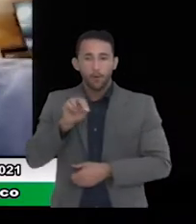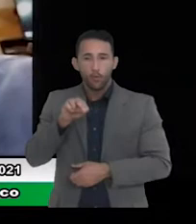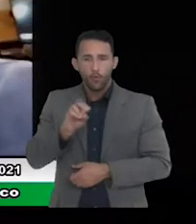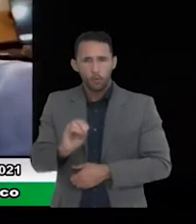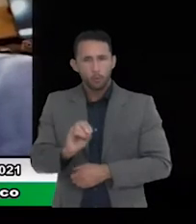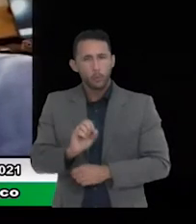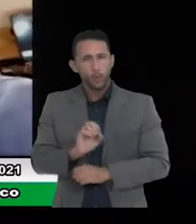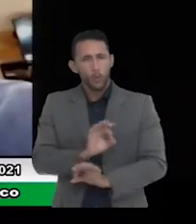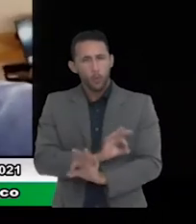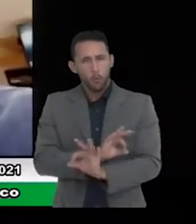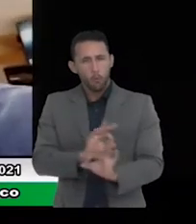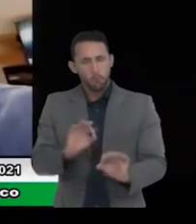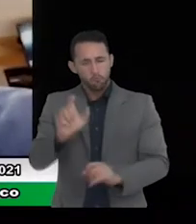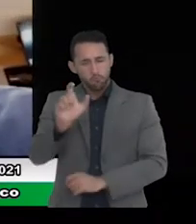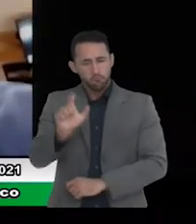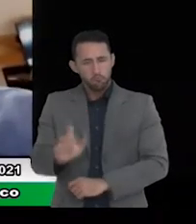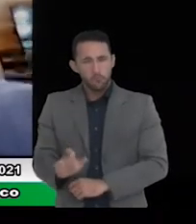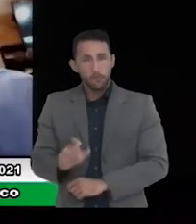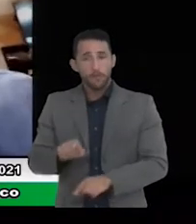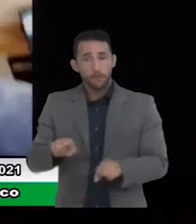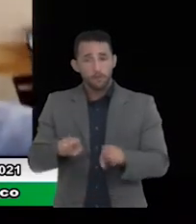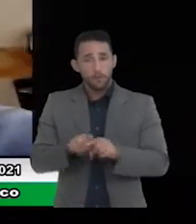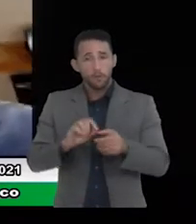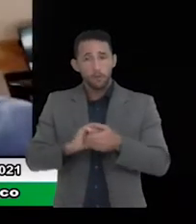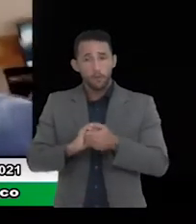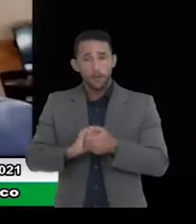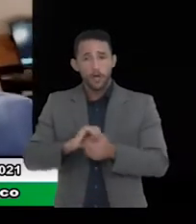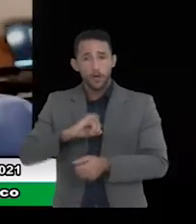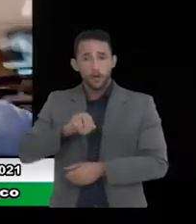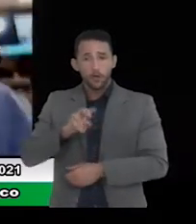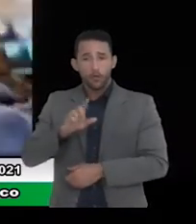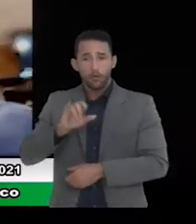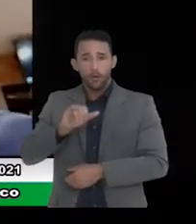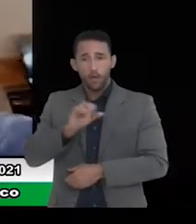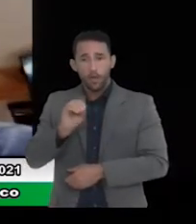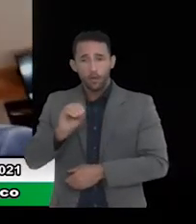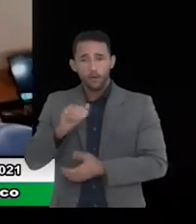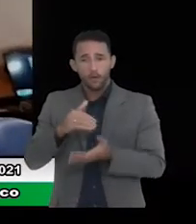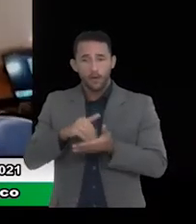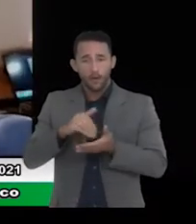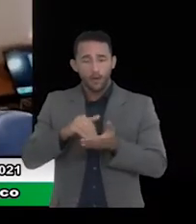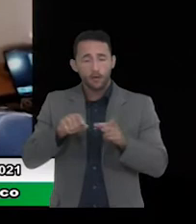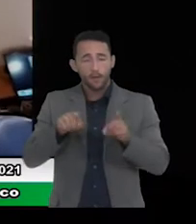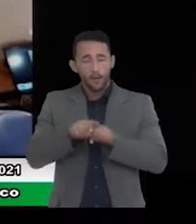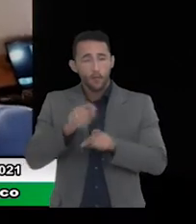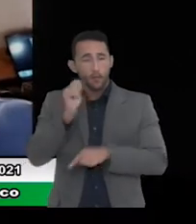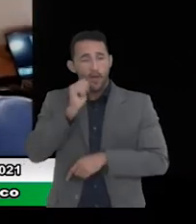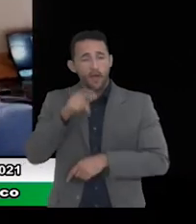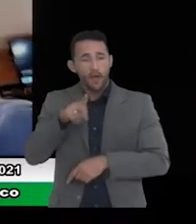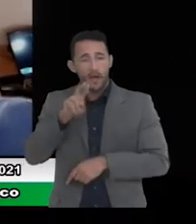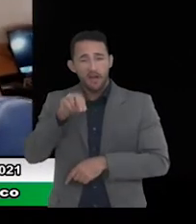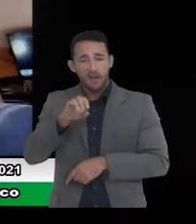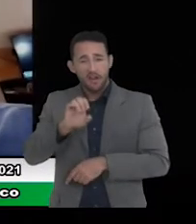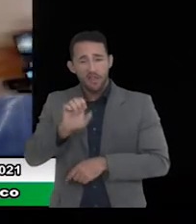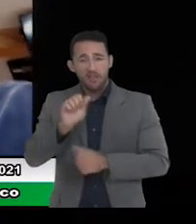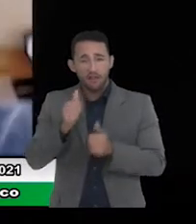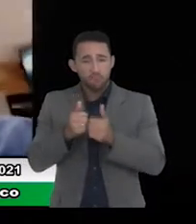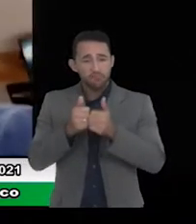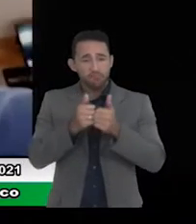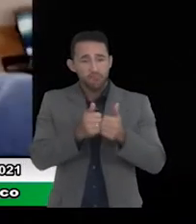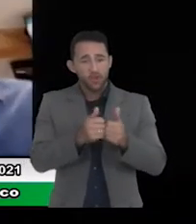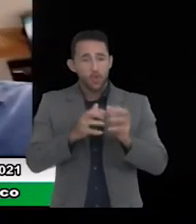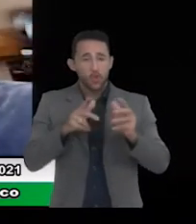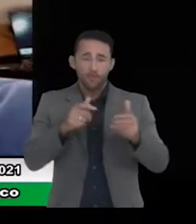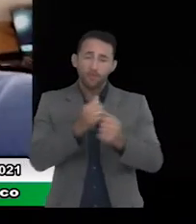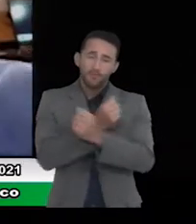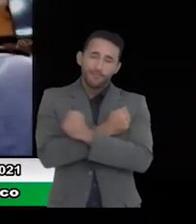Bruno cumprimentar o Julião da secretária enfim cumprimentar a Karine os vereadores que estão aí acompanhando um grande abraço a todos